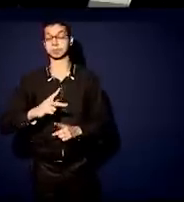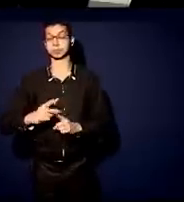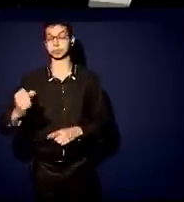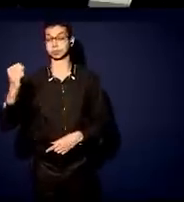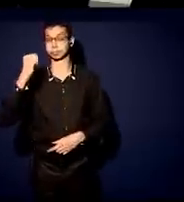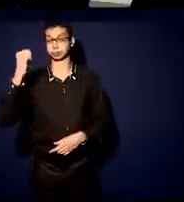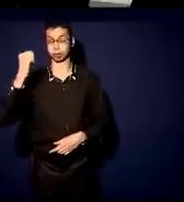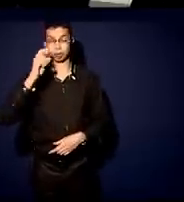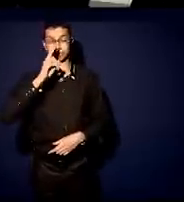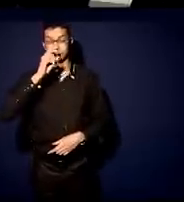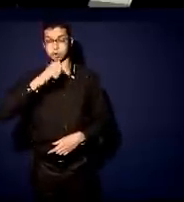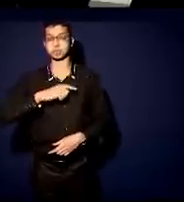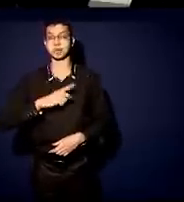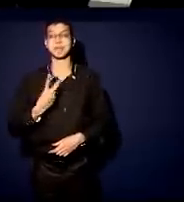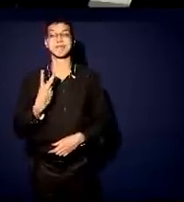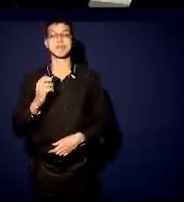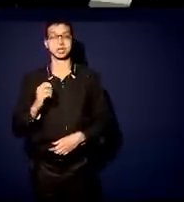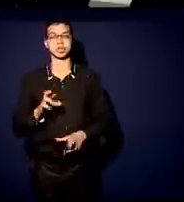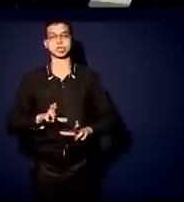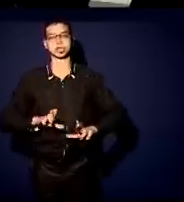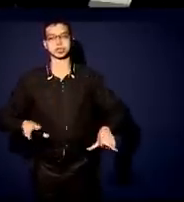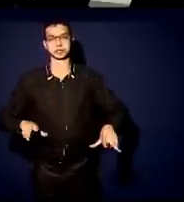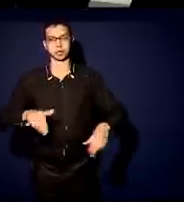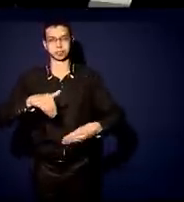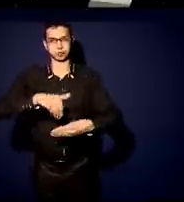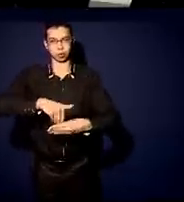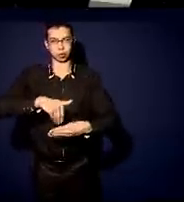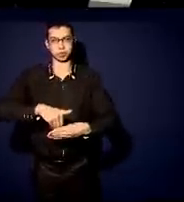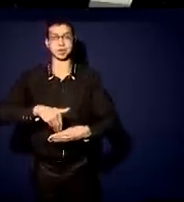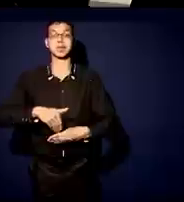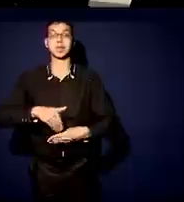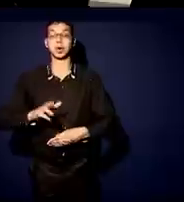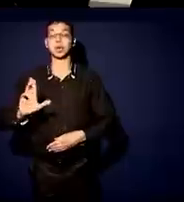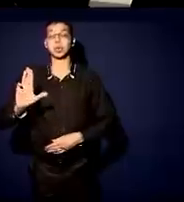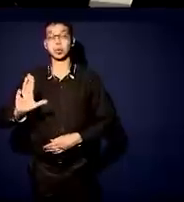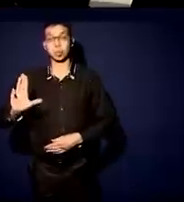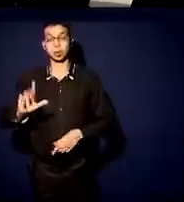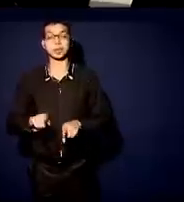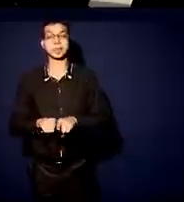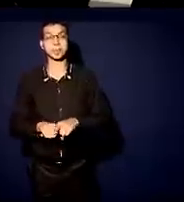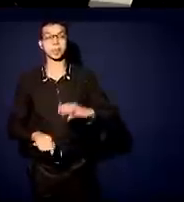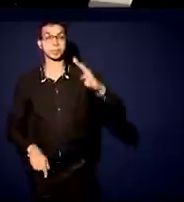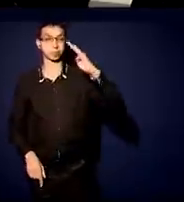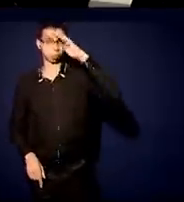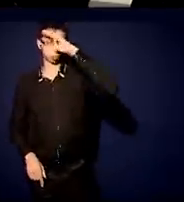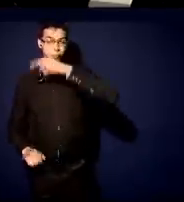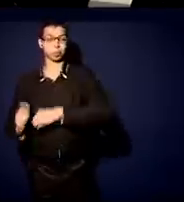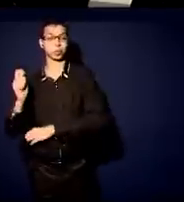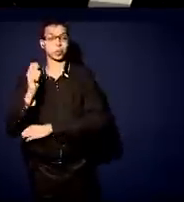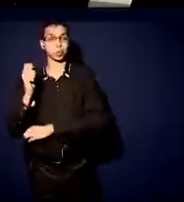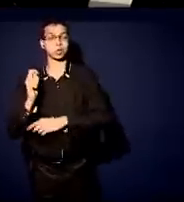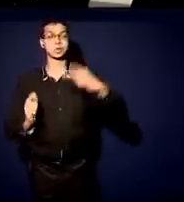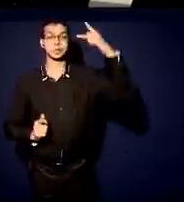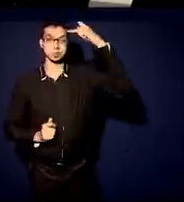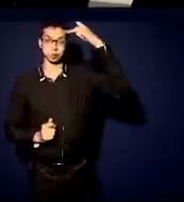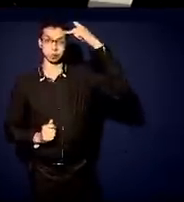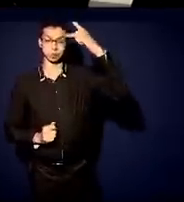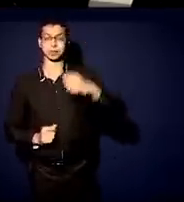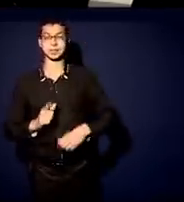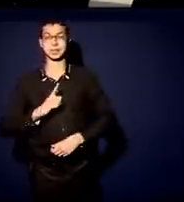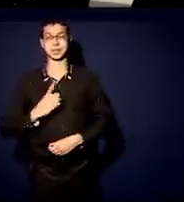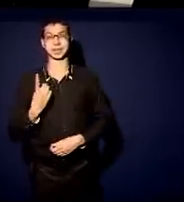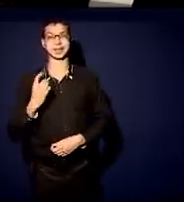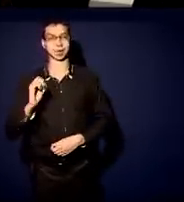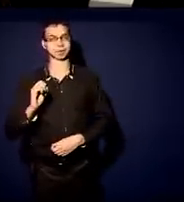20 pontos de diferença entre Lula e Bolsonaro, pró-Bolsonaro, Rio Grande do Sul e São Paulo, ali mais de 10